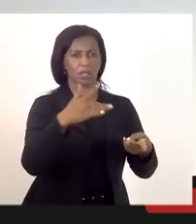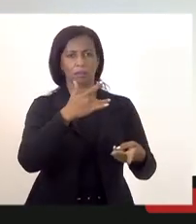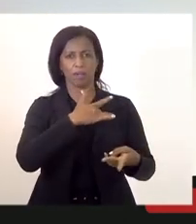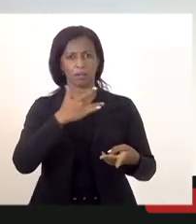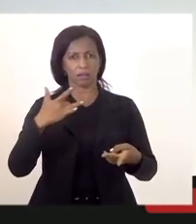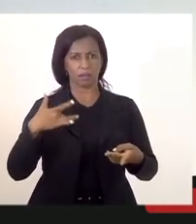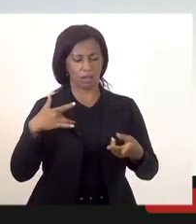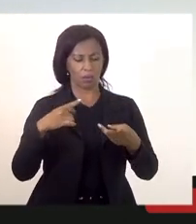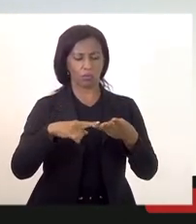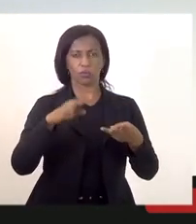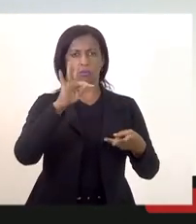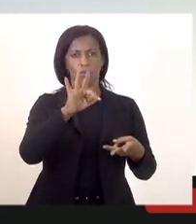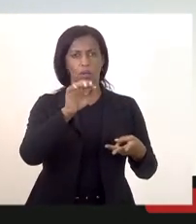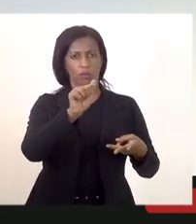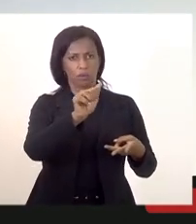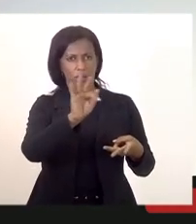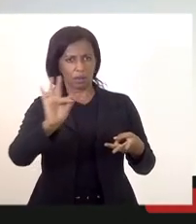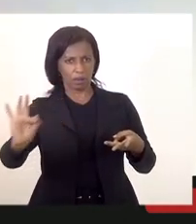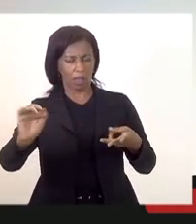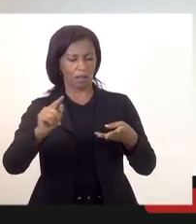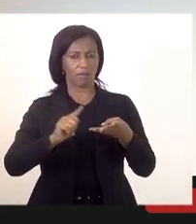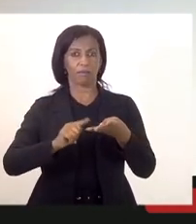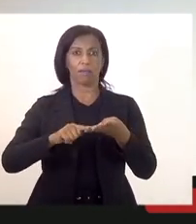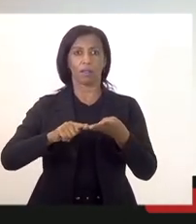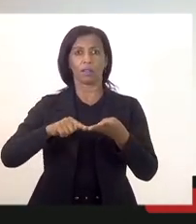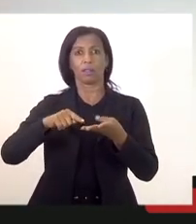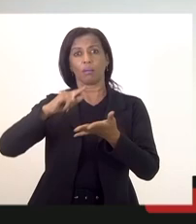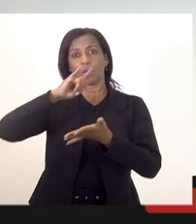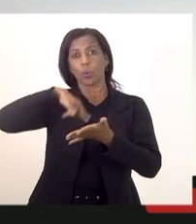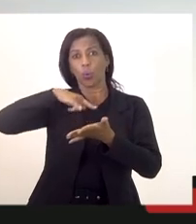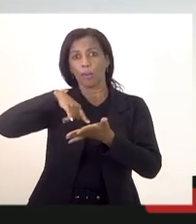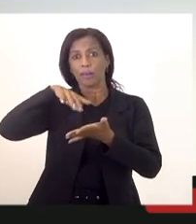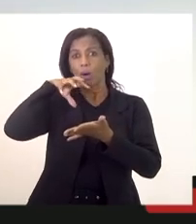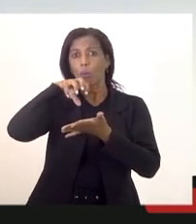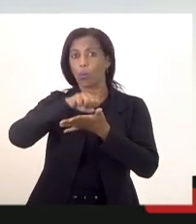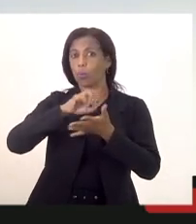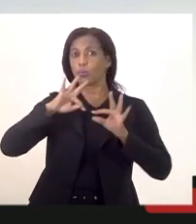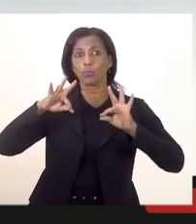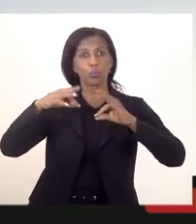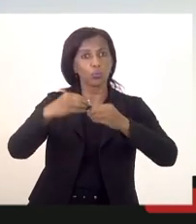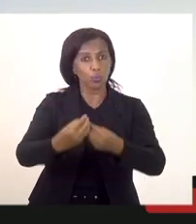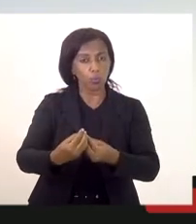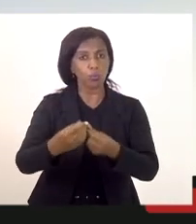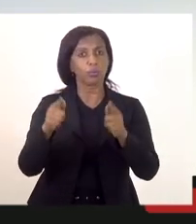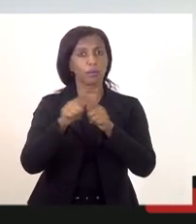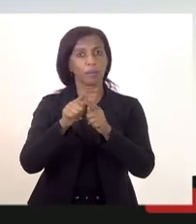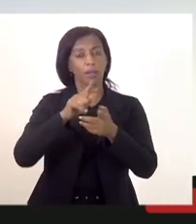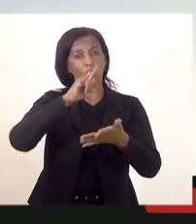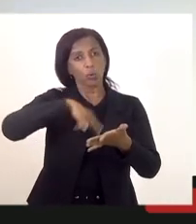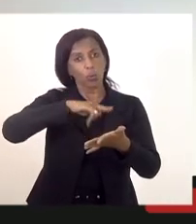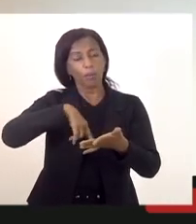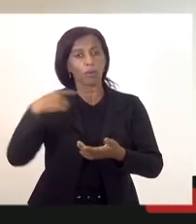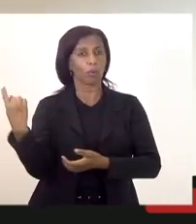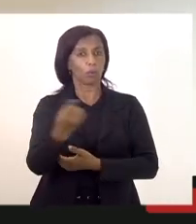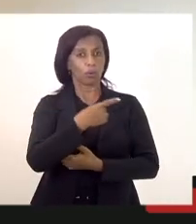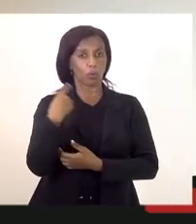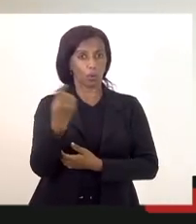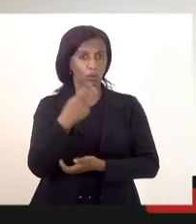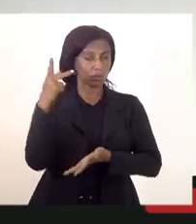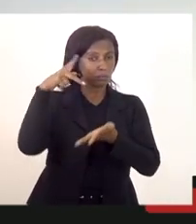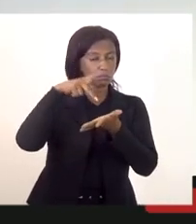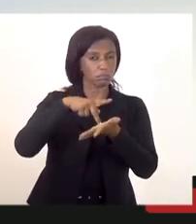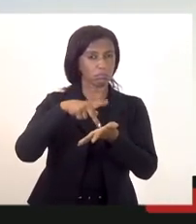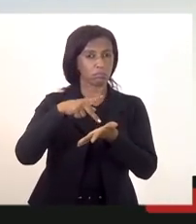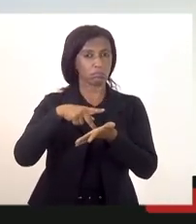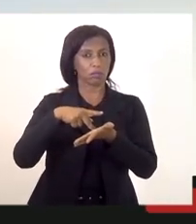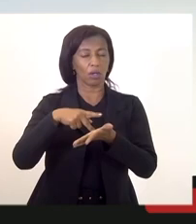TAF inclusive documental e que hoje ainda existem documentos nossos originais como